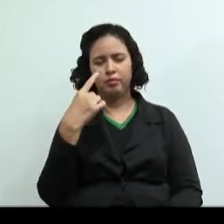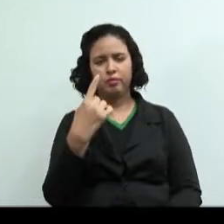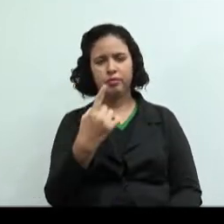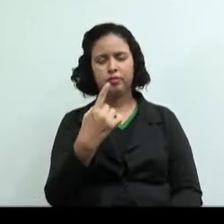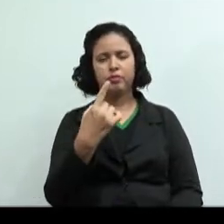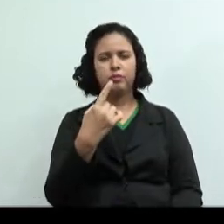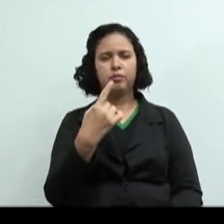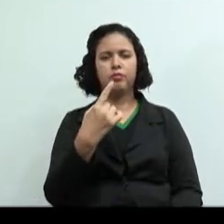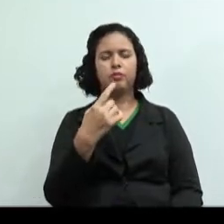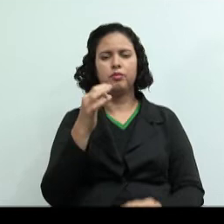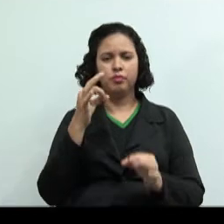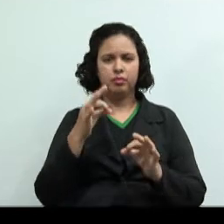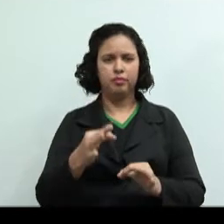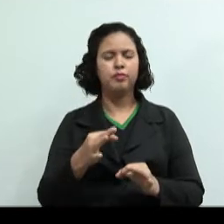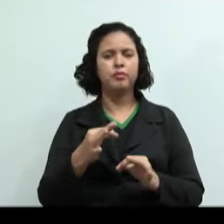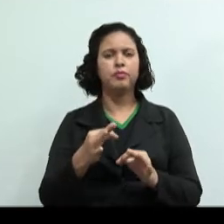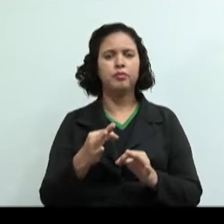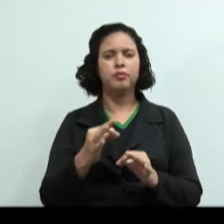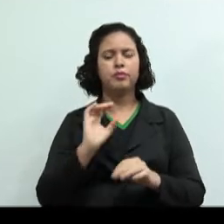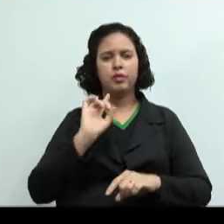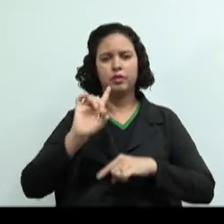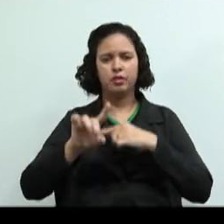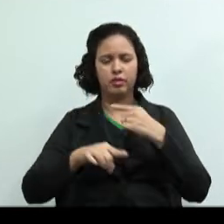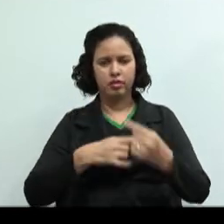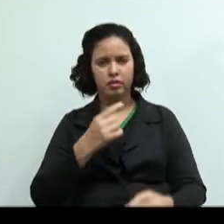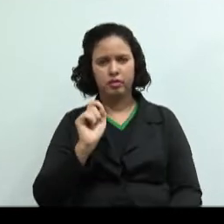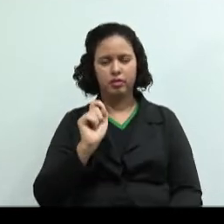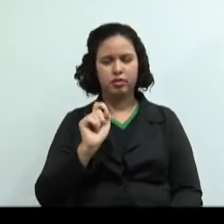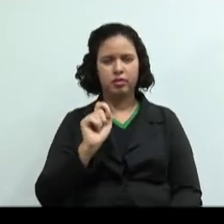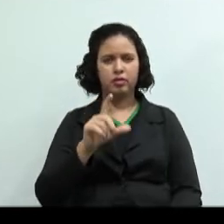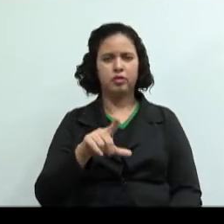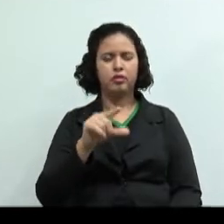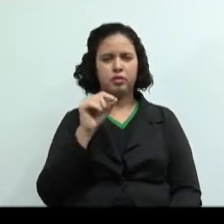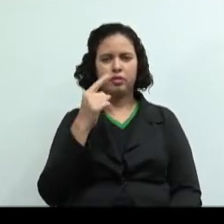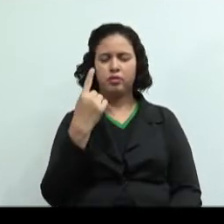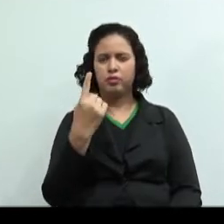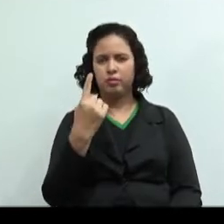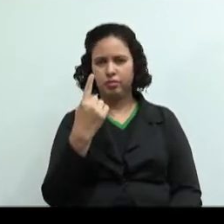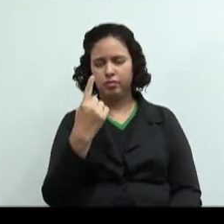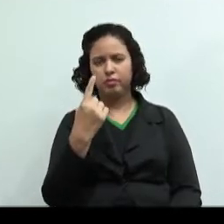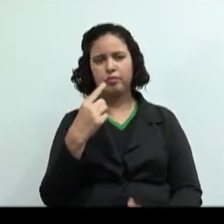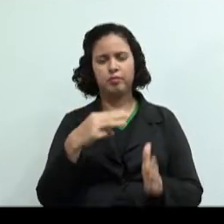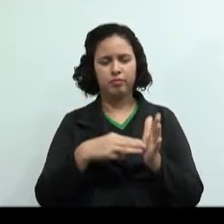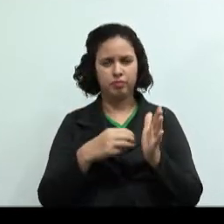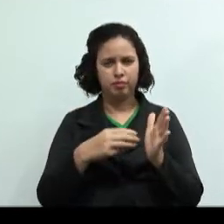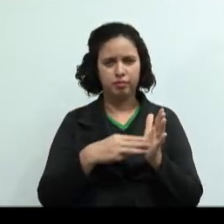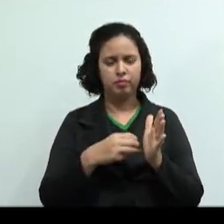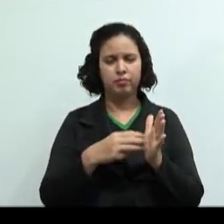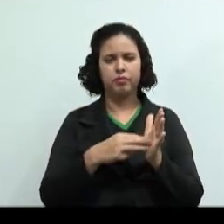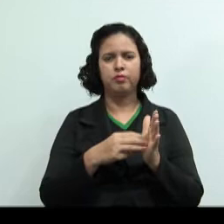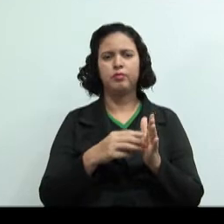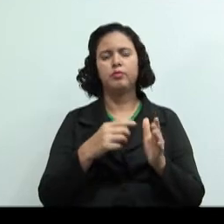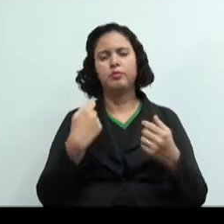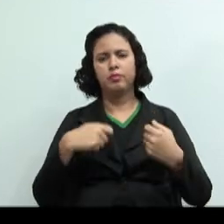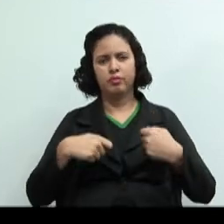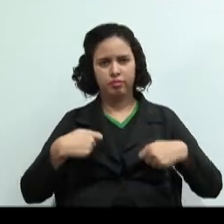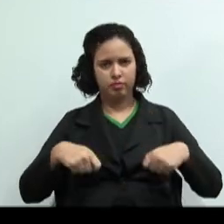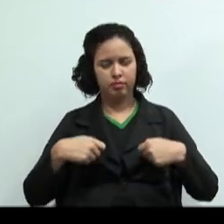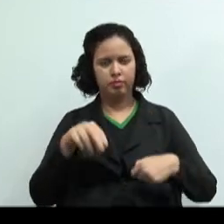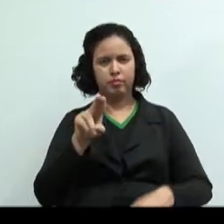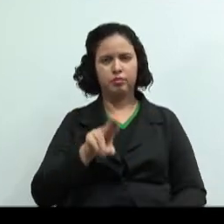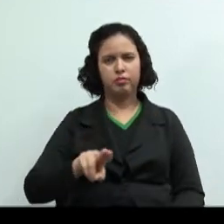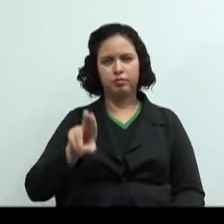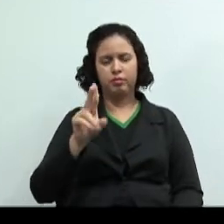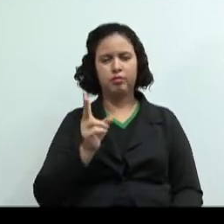forma consistente. Após a adoção de um método de apropriação de custos, deve haver consistência em seu uso.